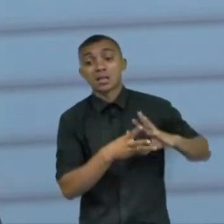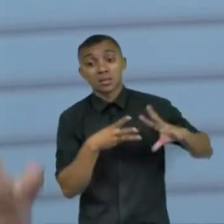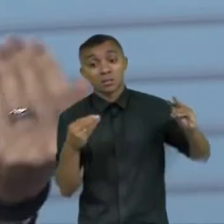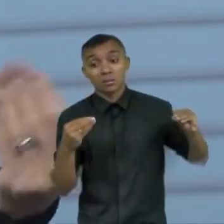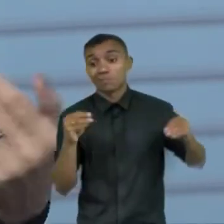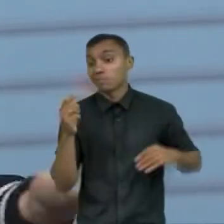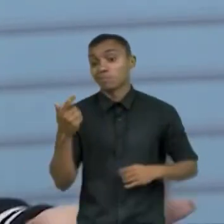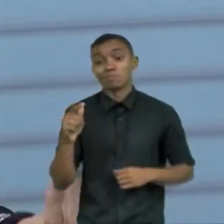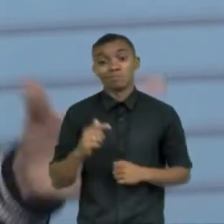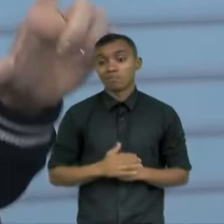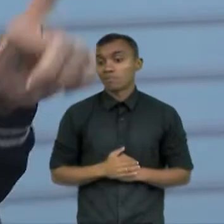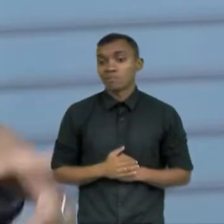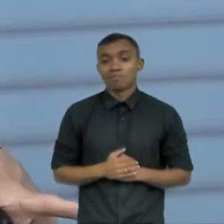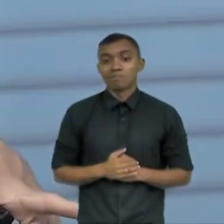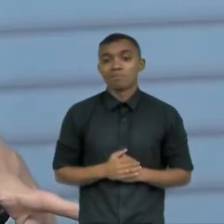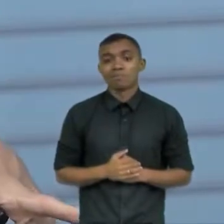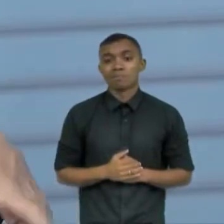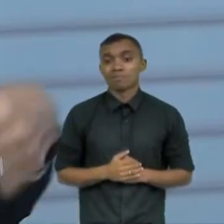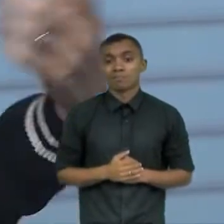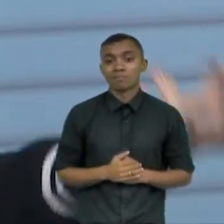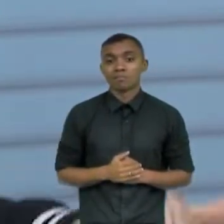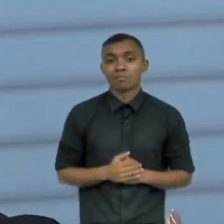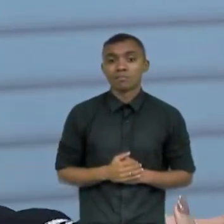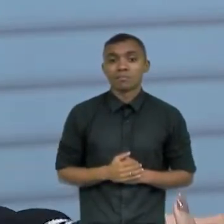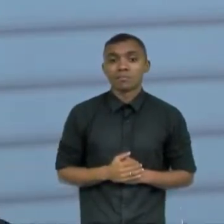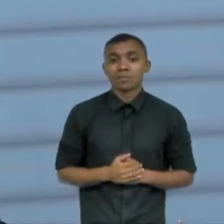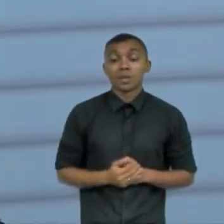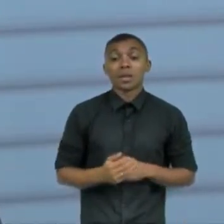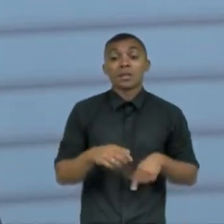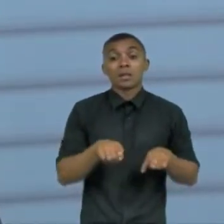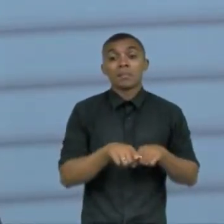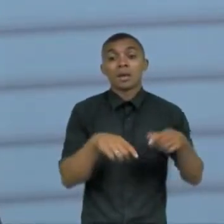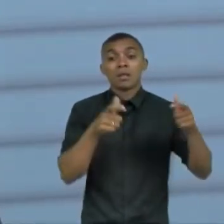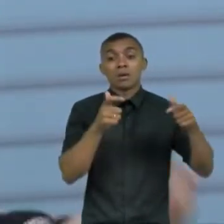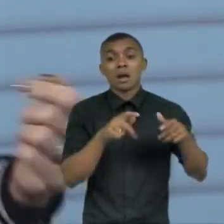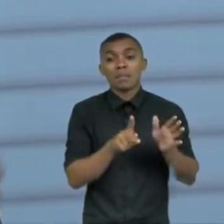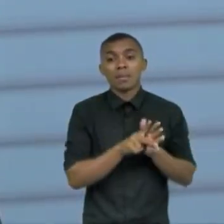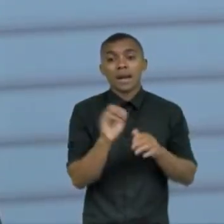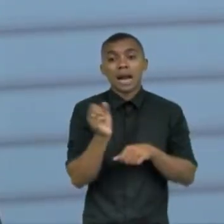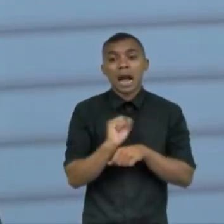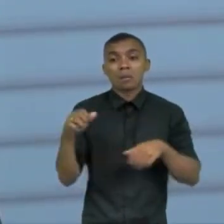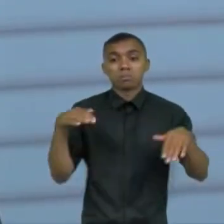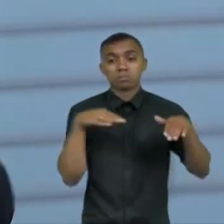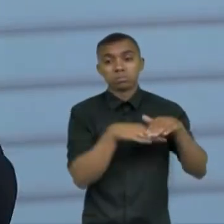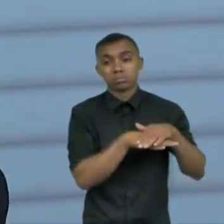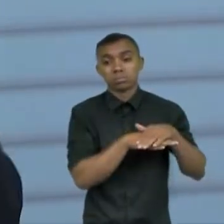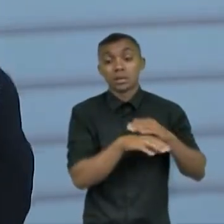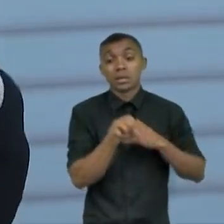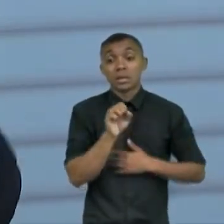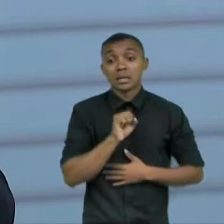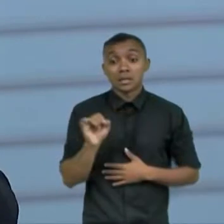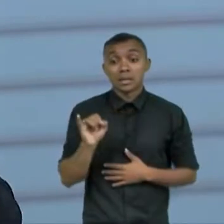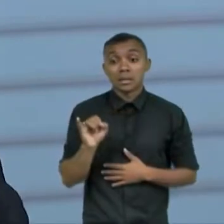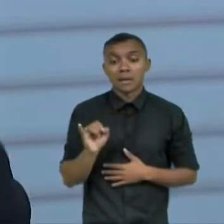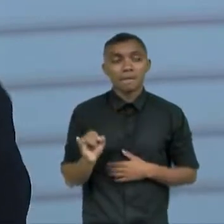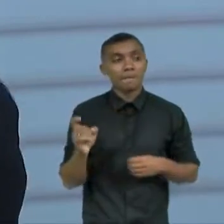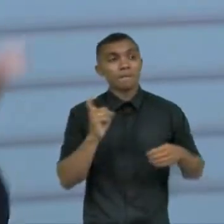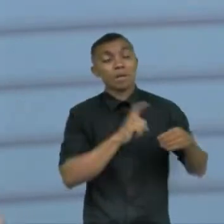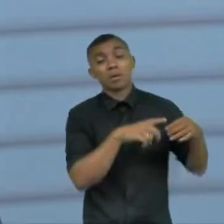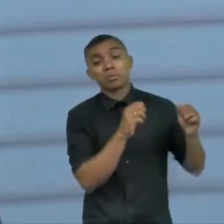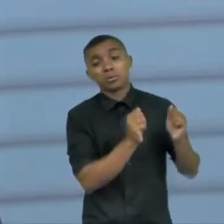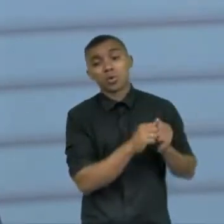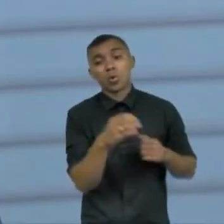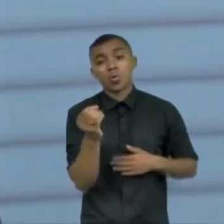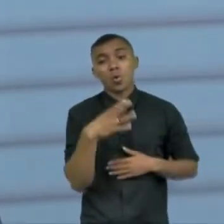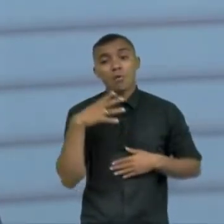mas assim acontece nas credenciais de estacionamento todas as vezes que vem se eu tenho que voltar lá com um novo